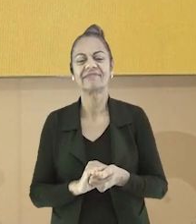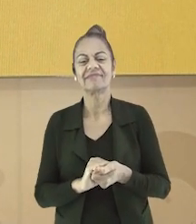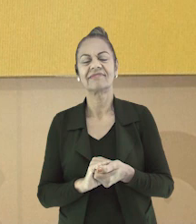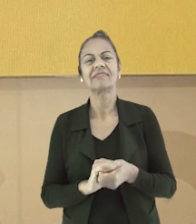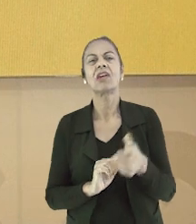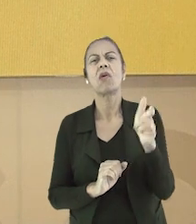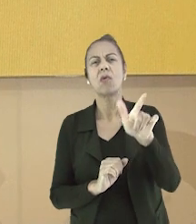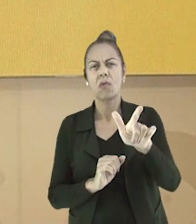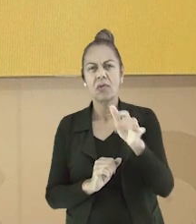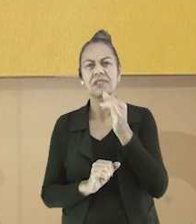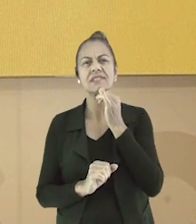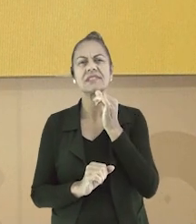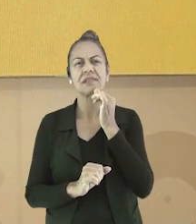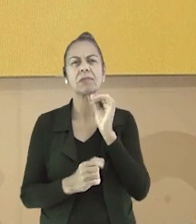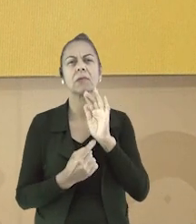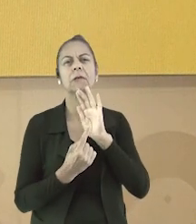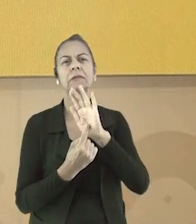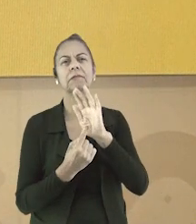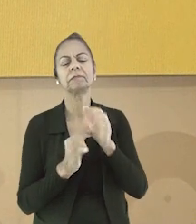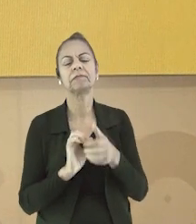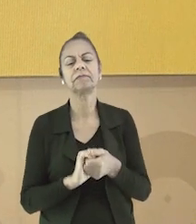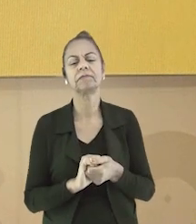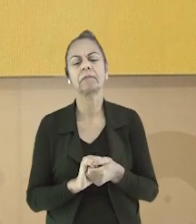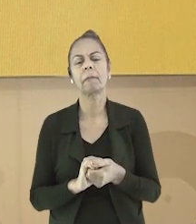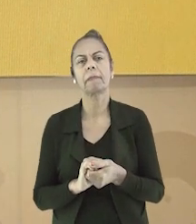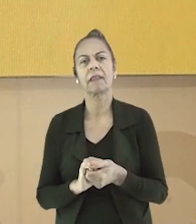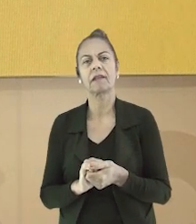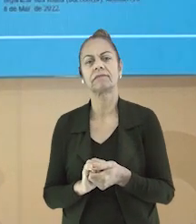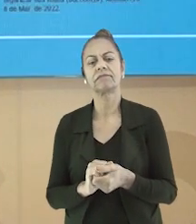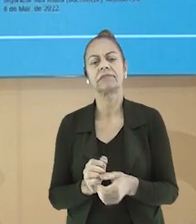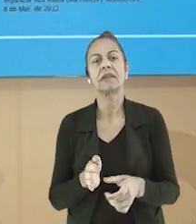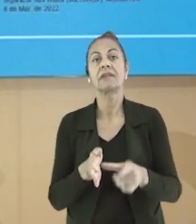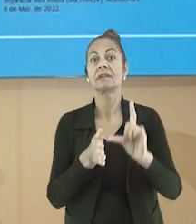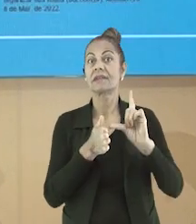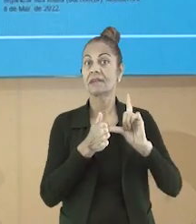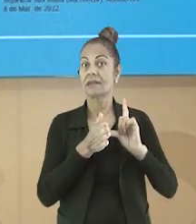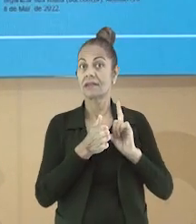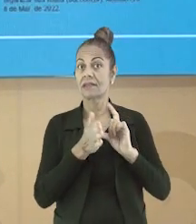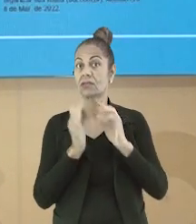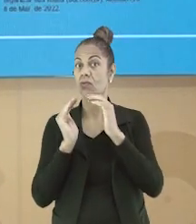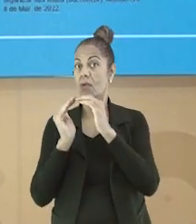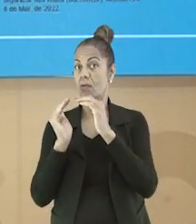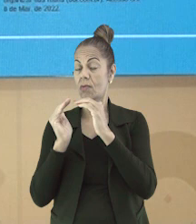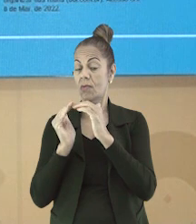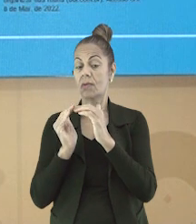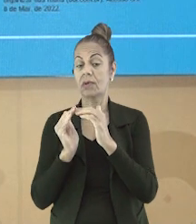palavra passou a ser escrita sem o acento. Vejam outros exemplos.